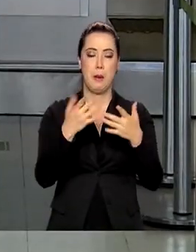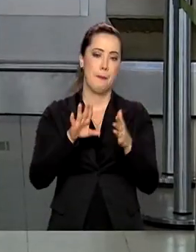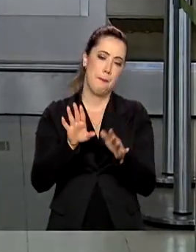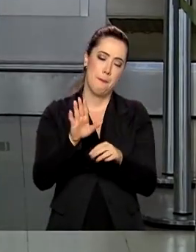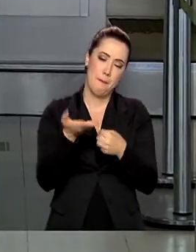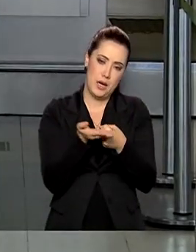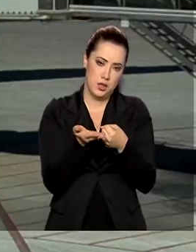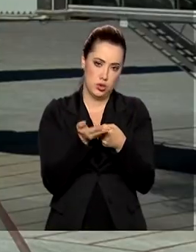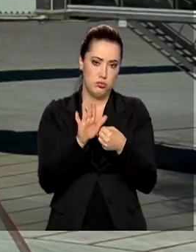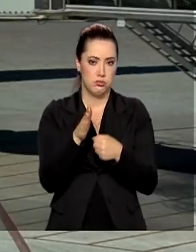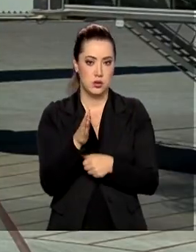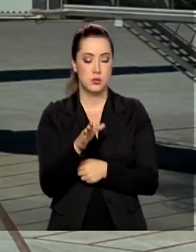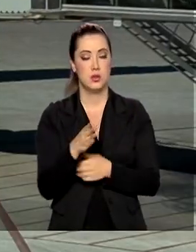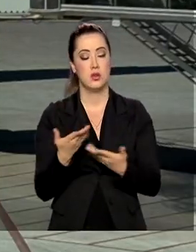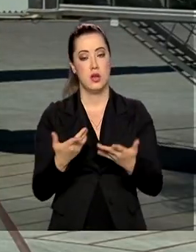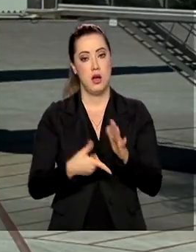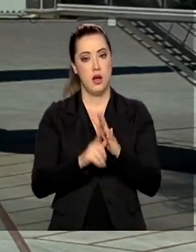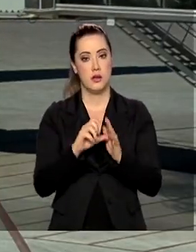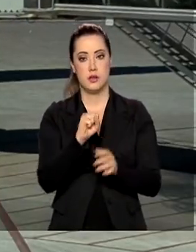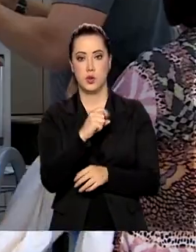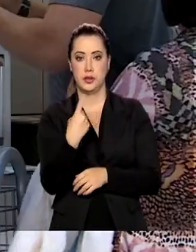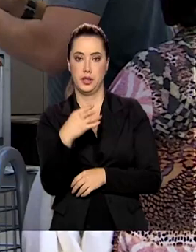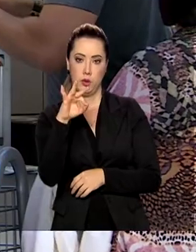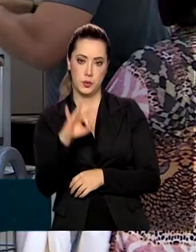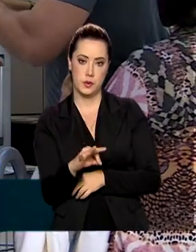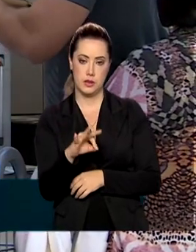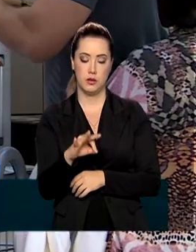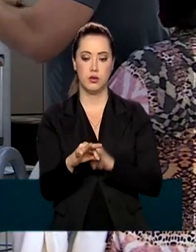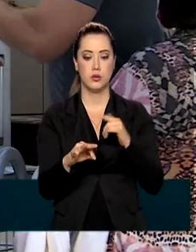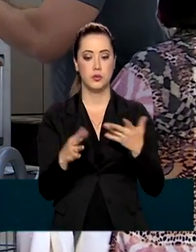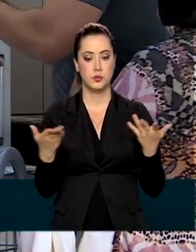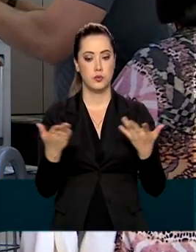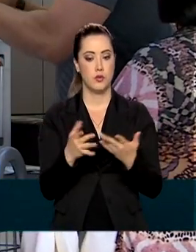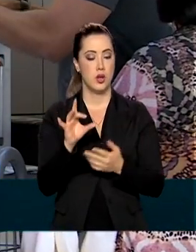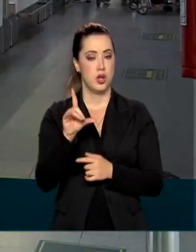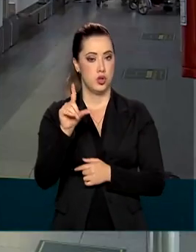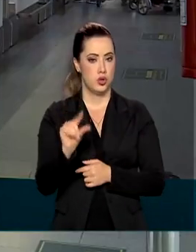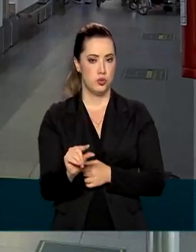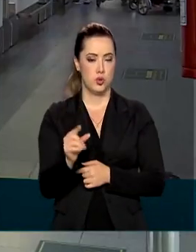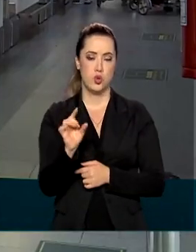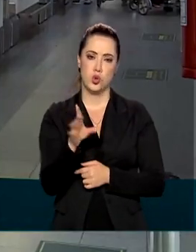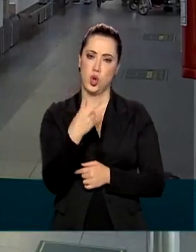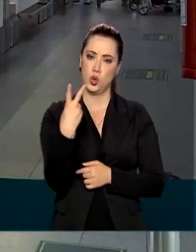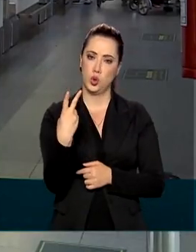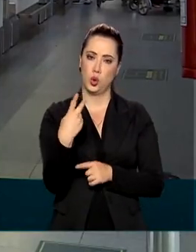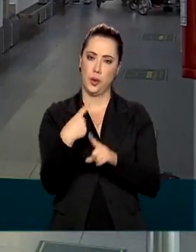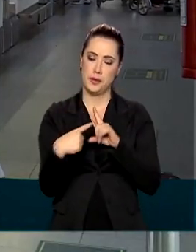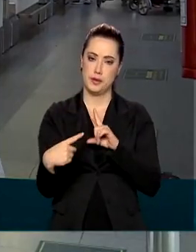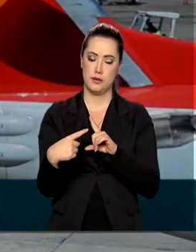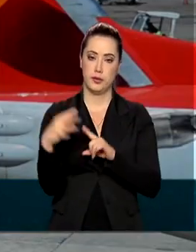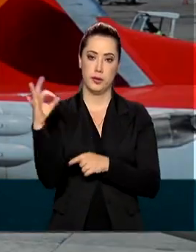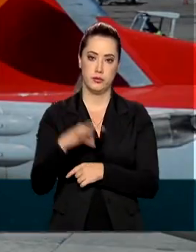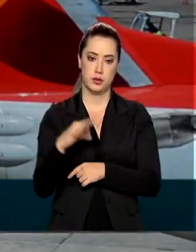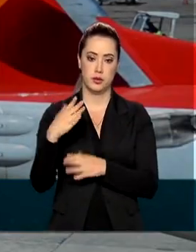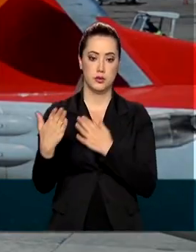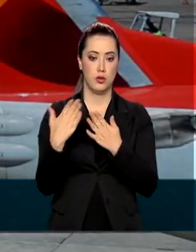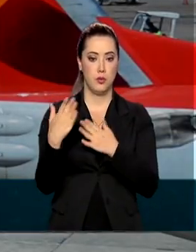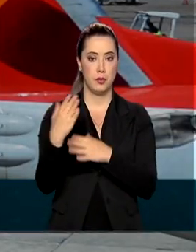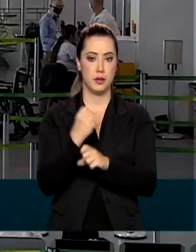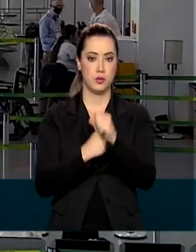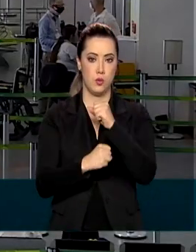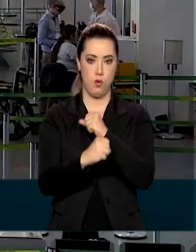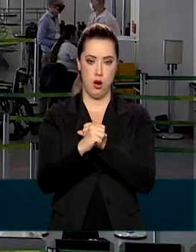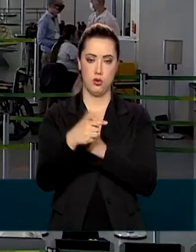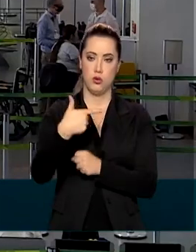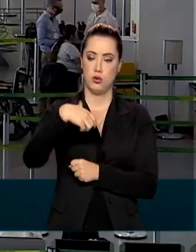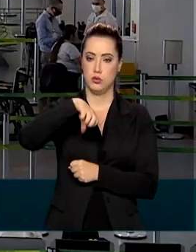ocupação de aeronaves passou de 81%, uma redução de apenas 2,5% em relação ao mesmo mês de 2019.